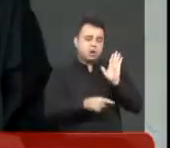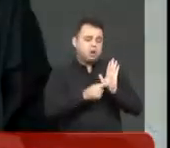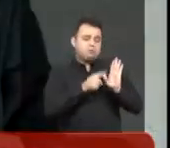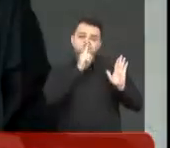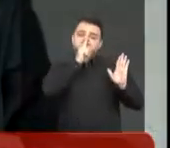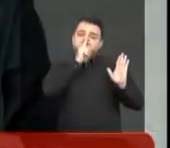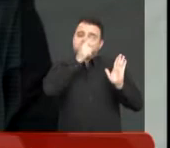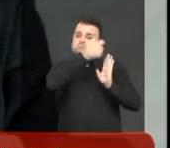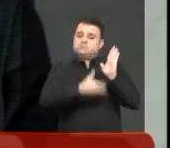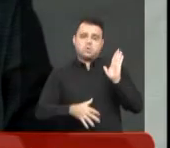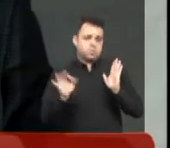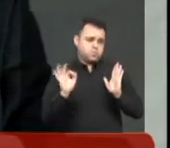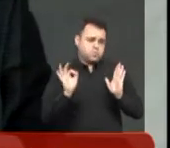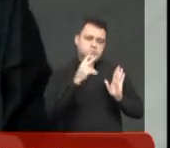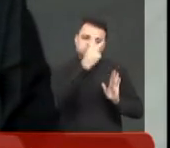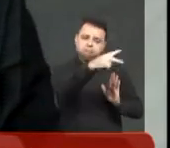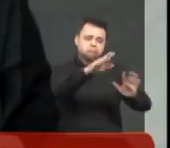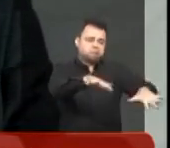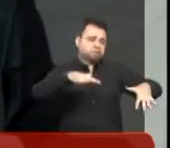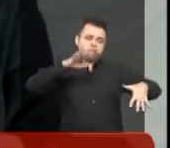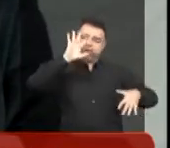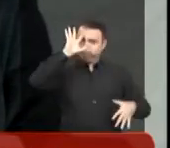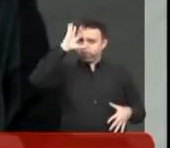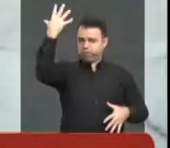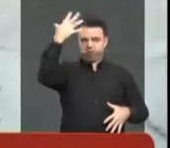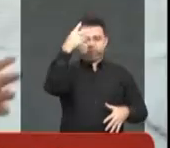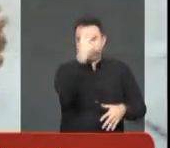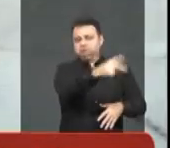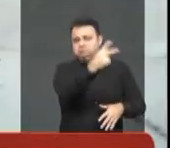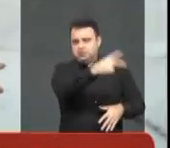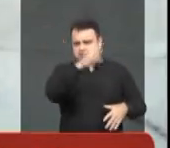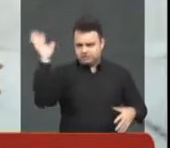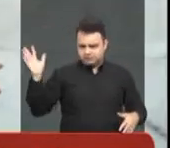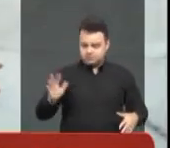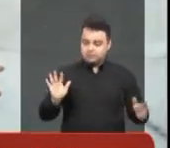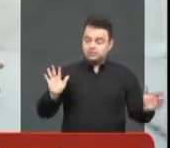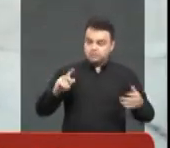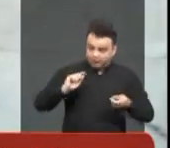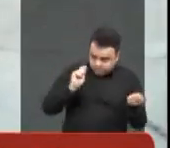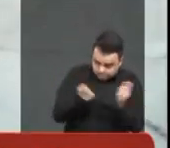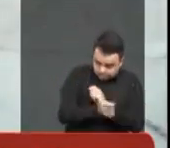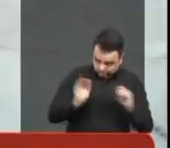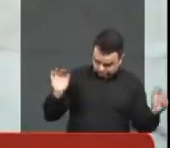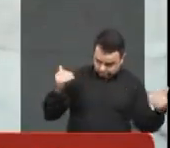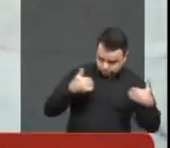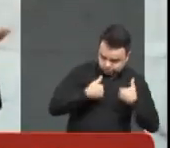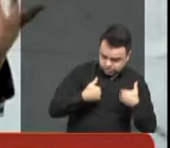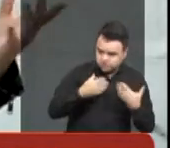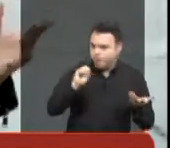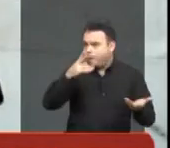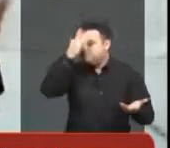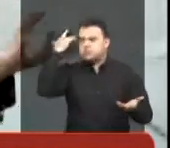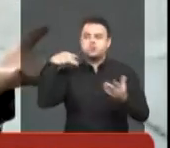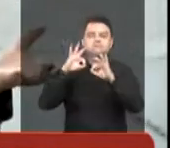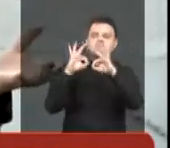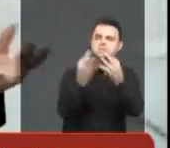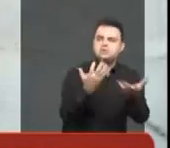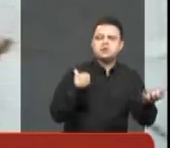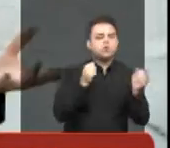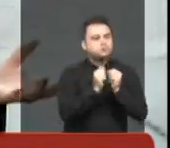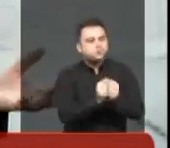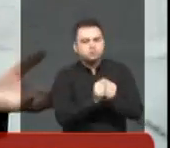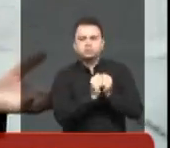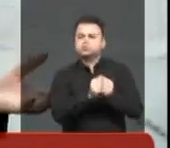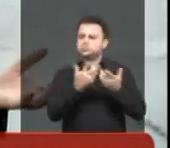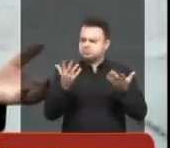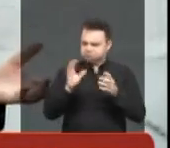não fala isso, fica a critério do cinema. Do cinema. E aí é para a pessoa com transtorno de espectro autista e também para qualquer familiar